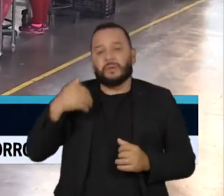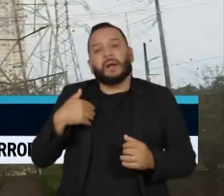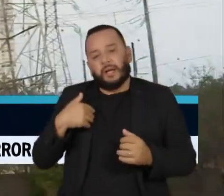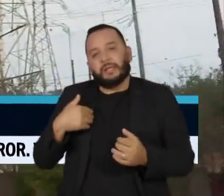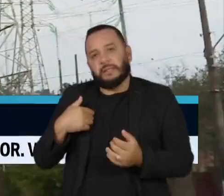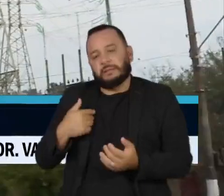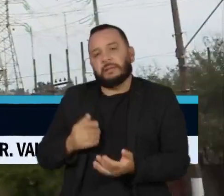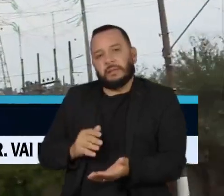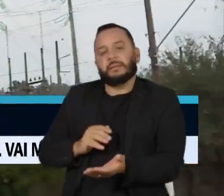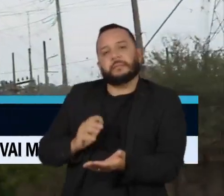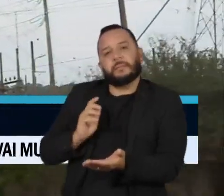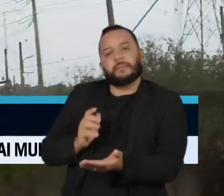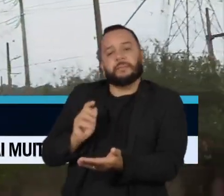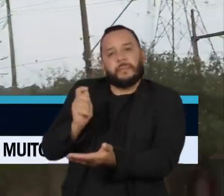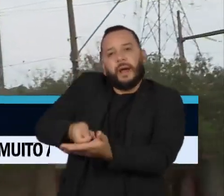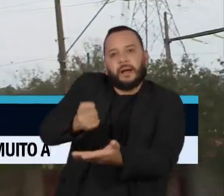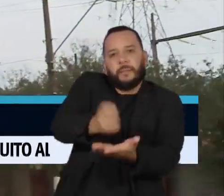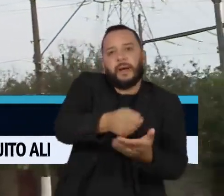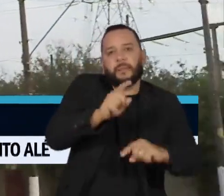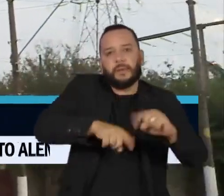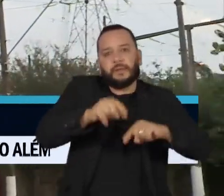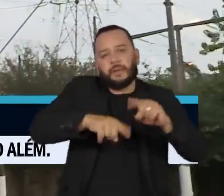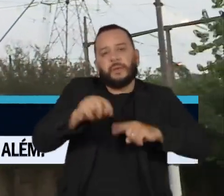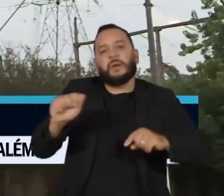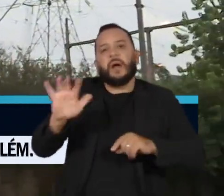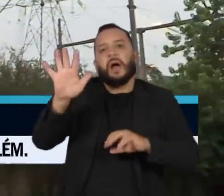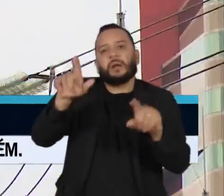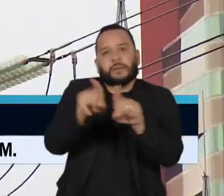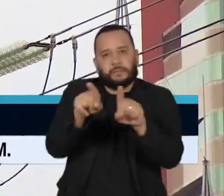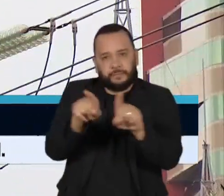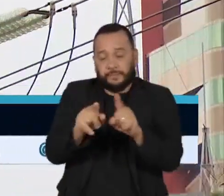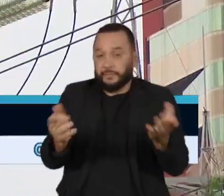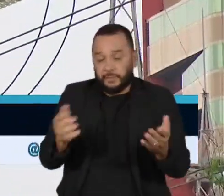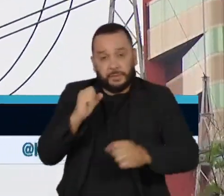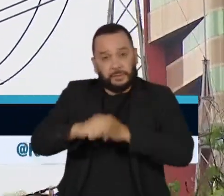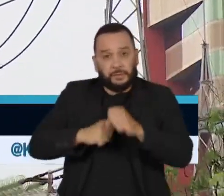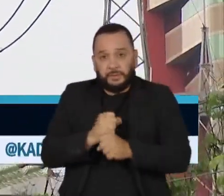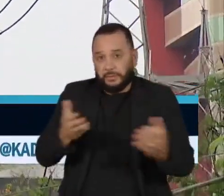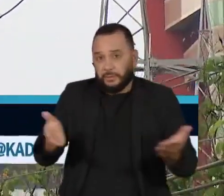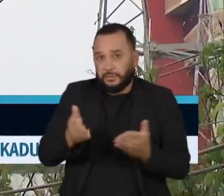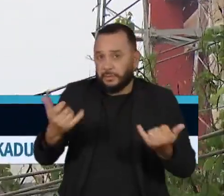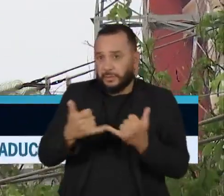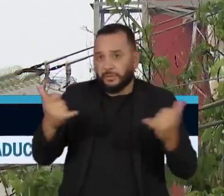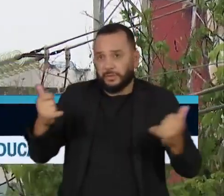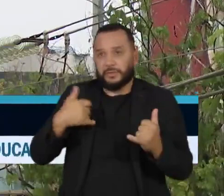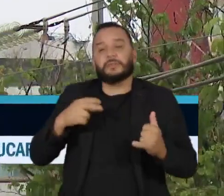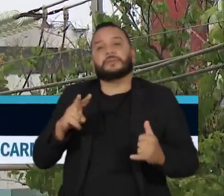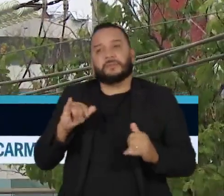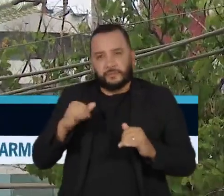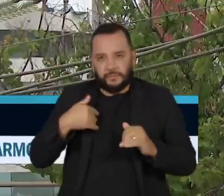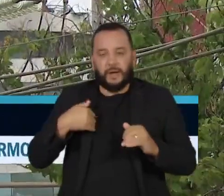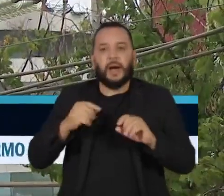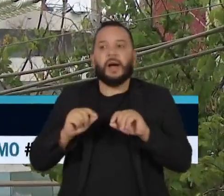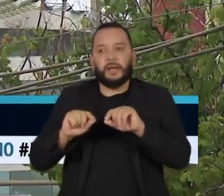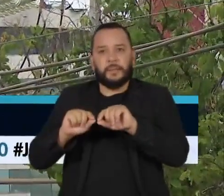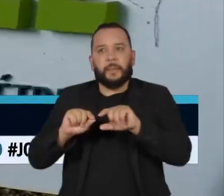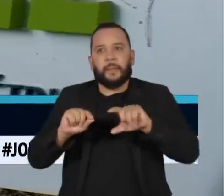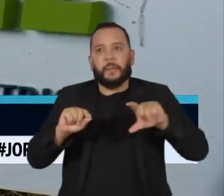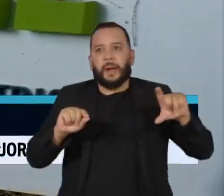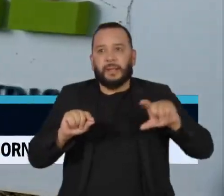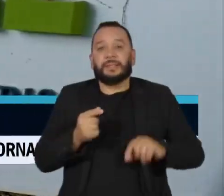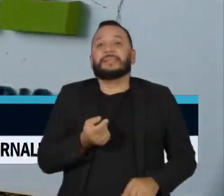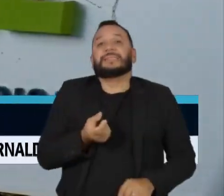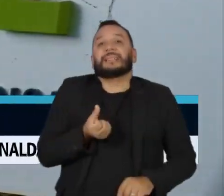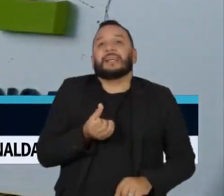totais. E a expectativa para esse ano não é nada boa. O custo da energia deve subir quase 6% em todo o país,